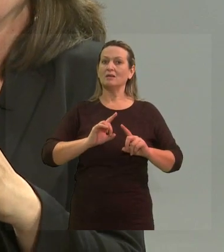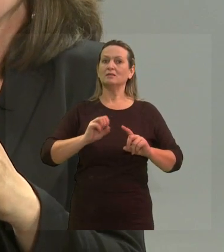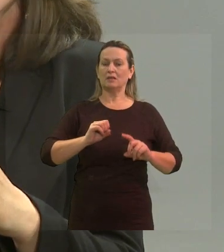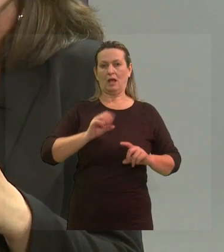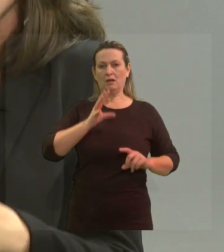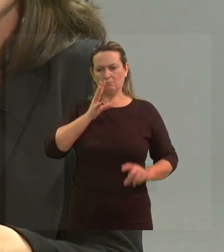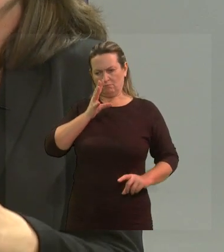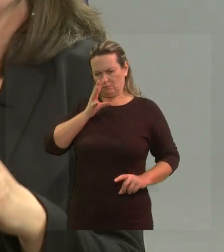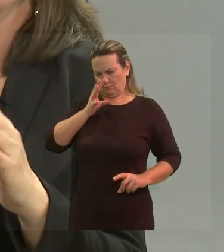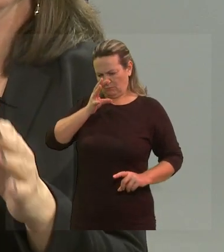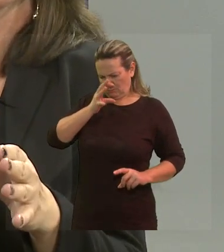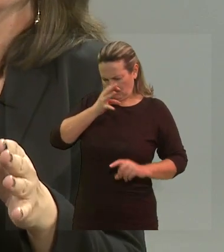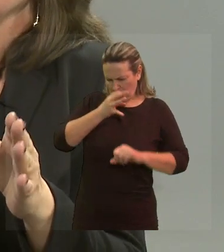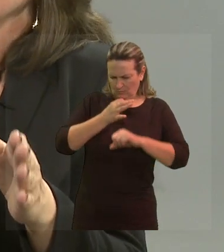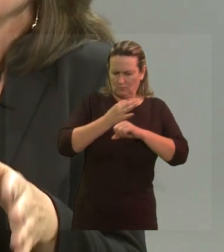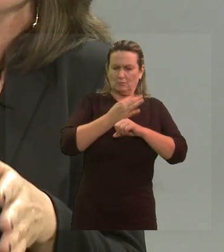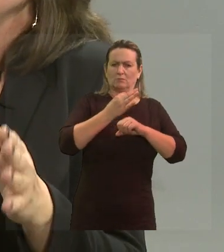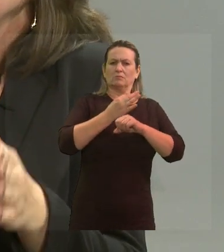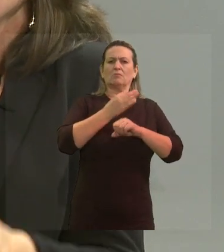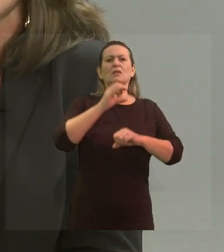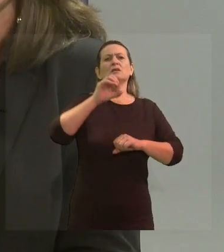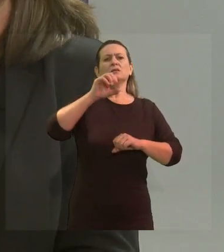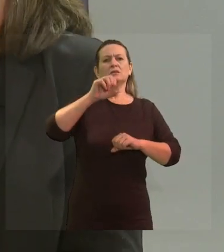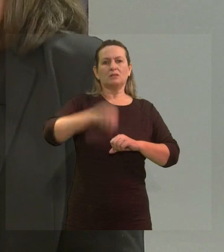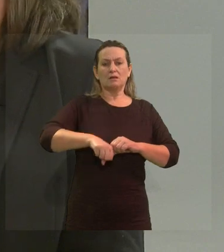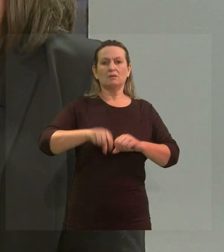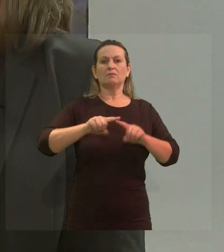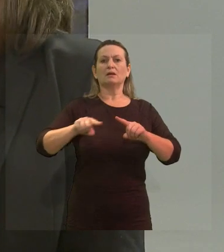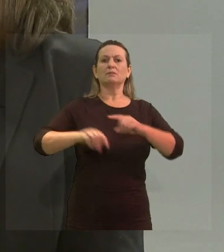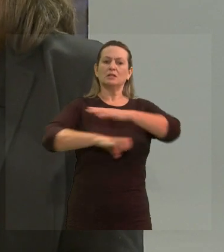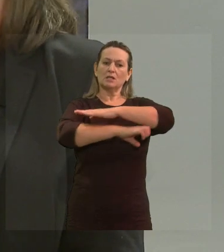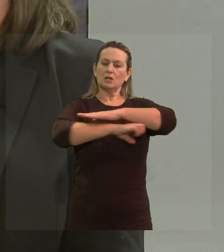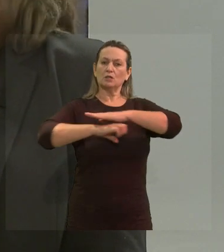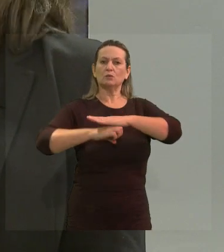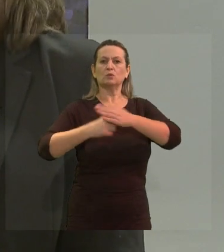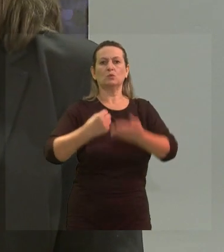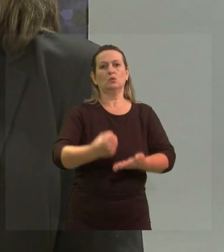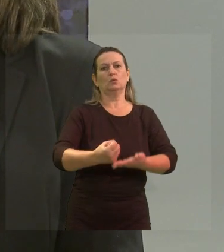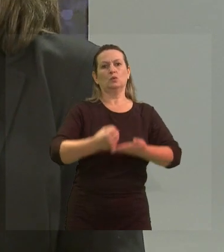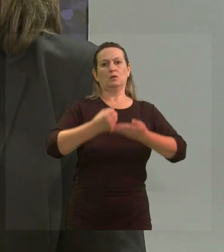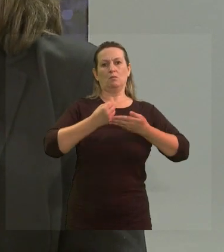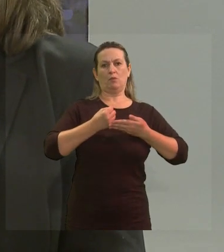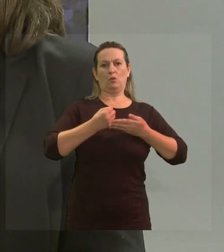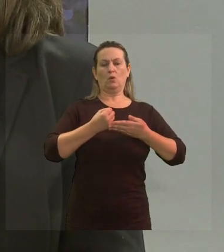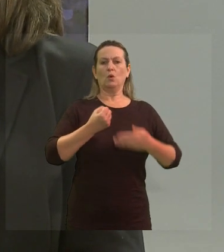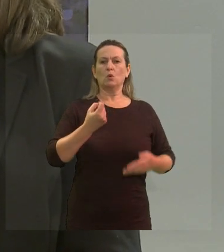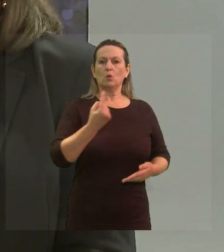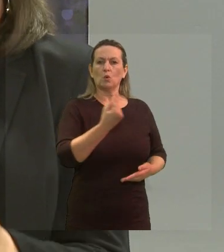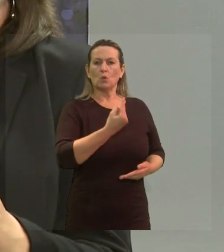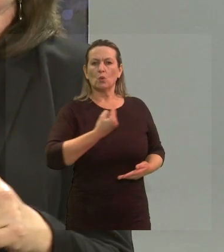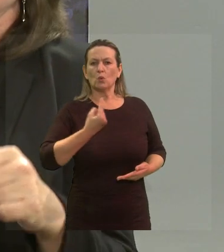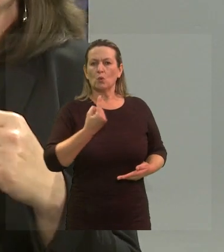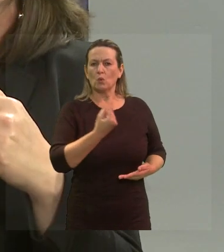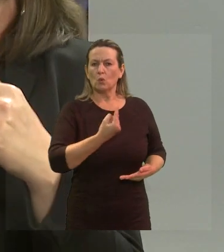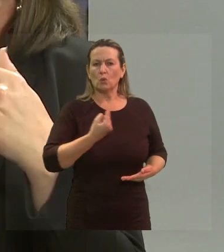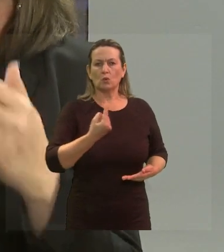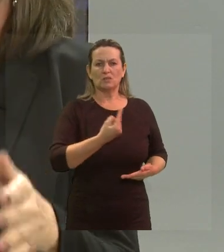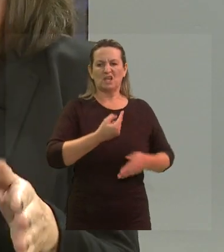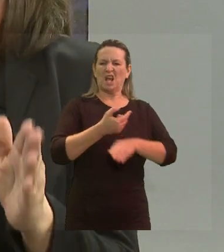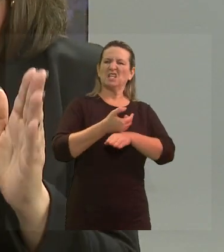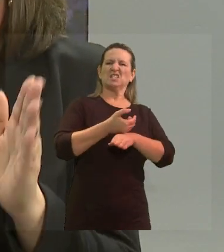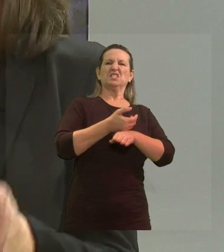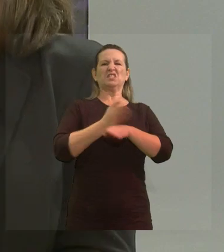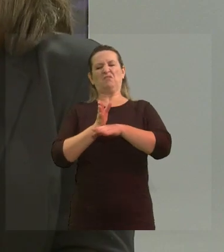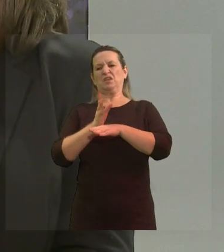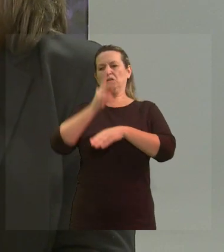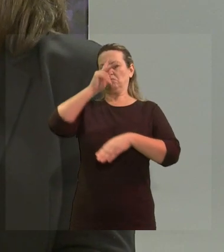da pessoa, sim, mas tem que ter uma estrutura de apoio, ela não pode ser, né, tipo, se